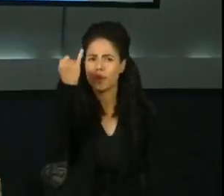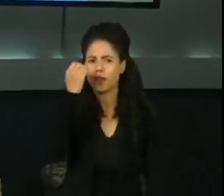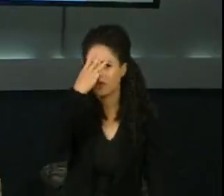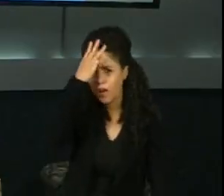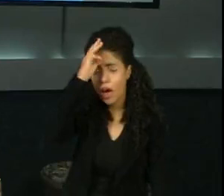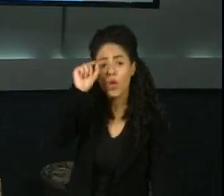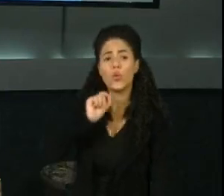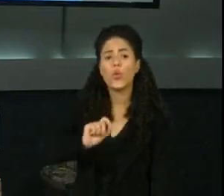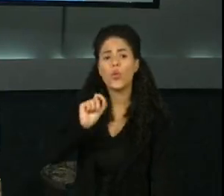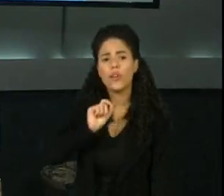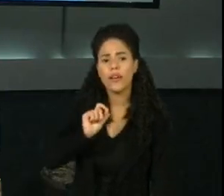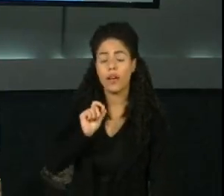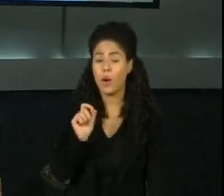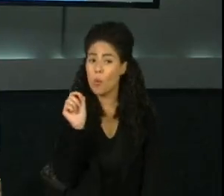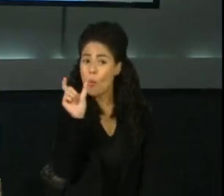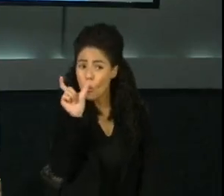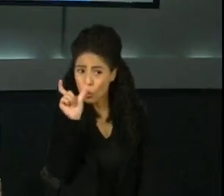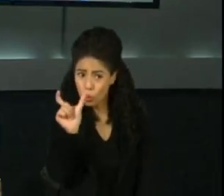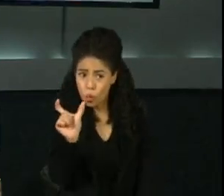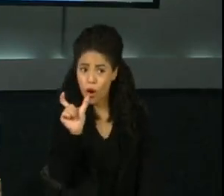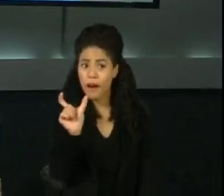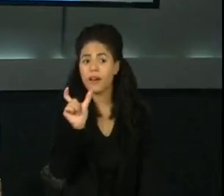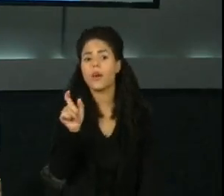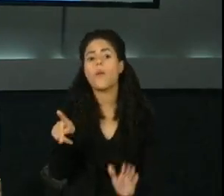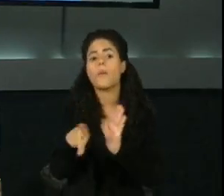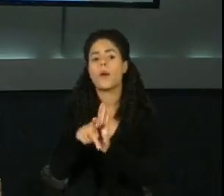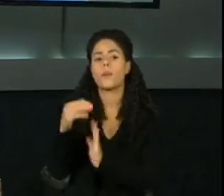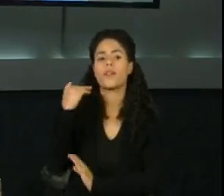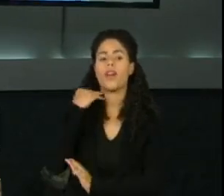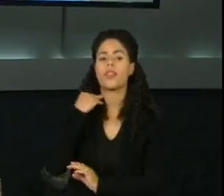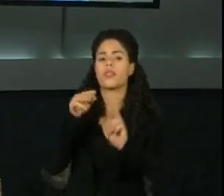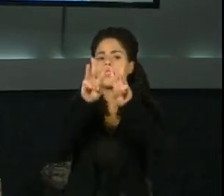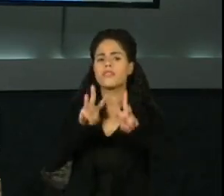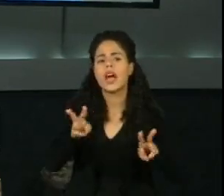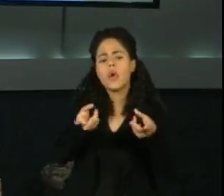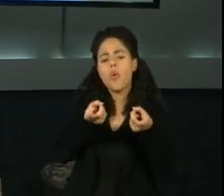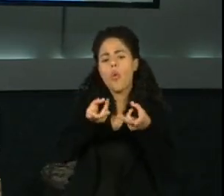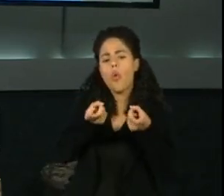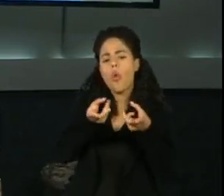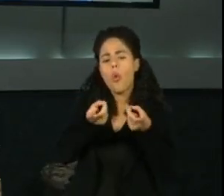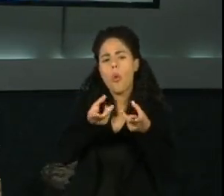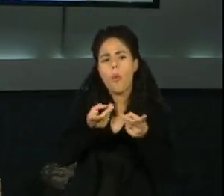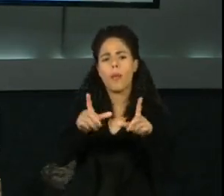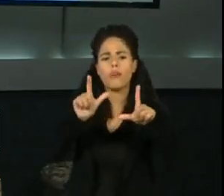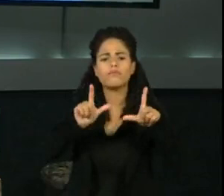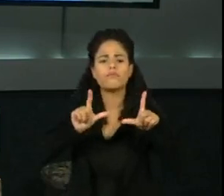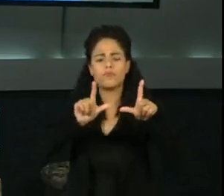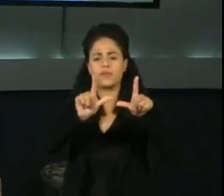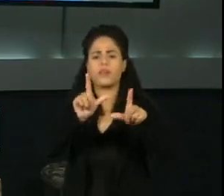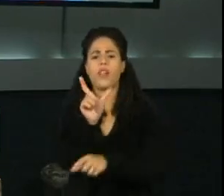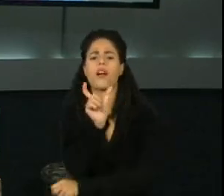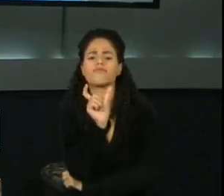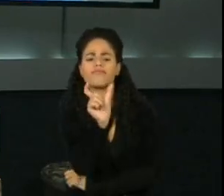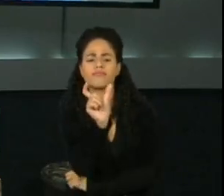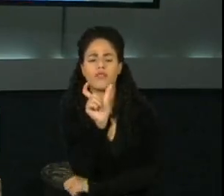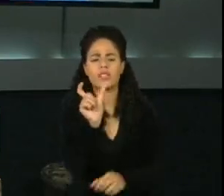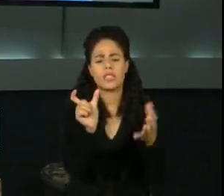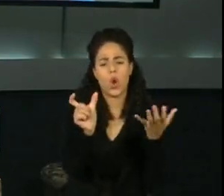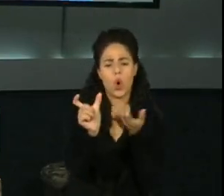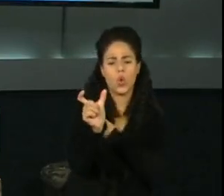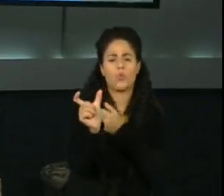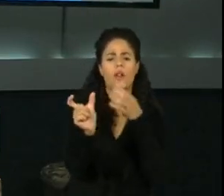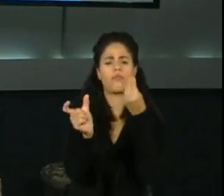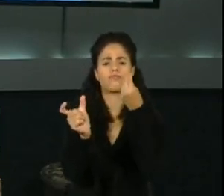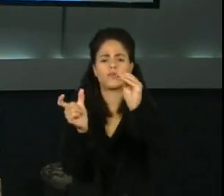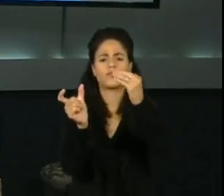questão do uso do cartão virtual. Imagina que você vai fazer uma compra online. Se você está usando o seu cartão físico, olha o trabalhão que dá de você poder